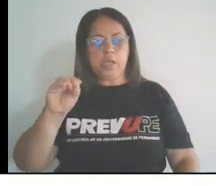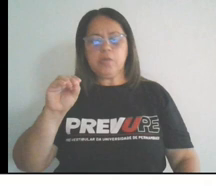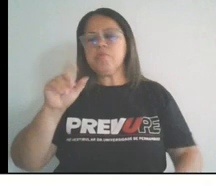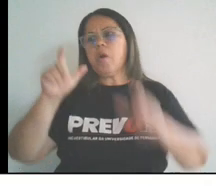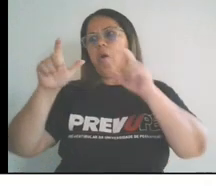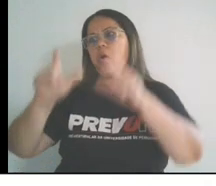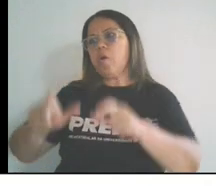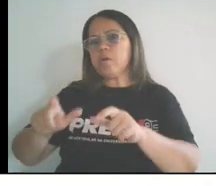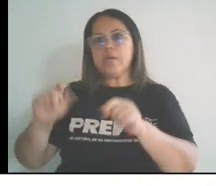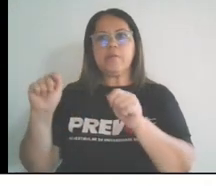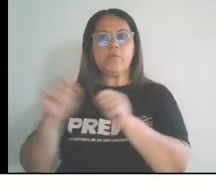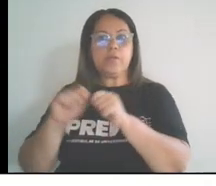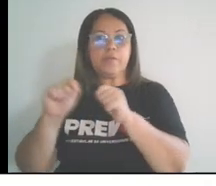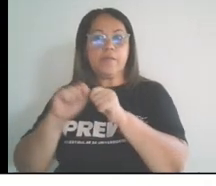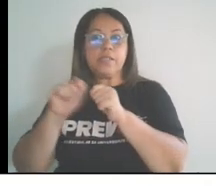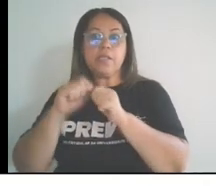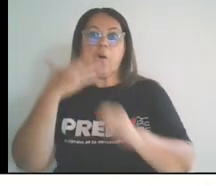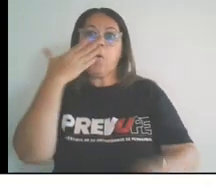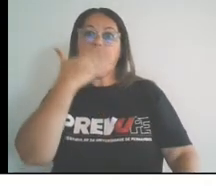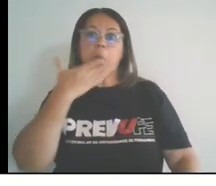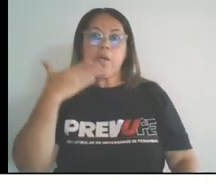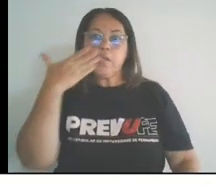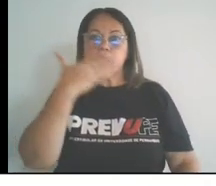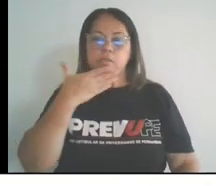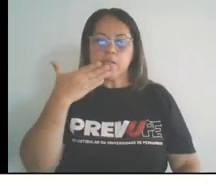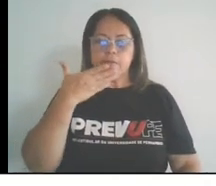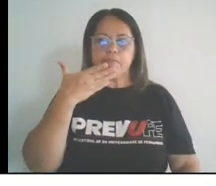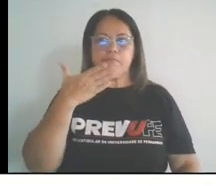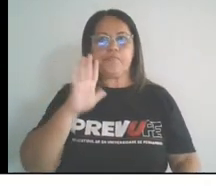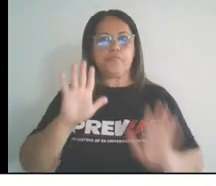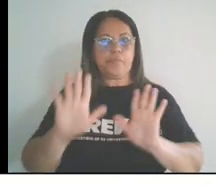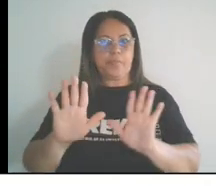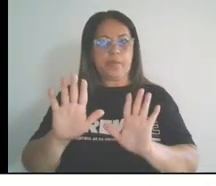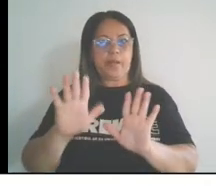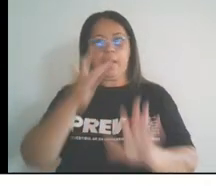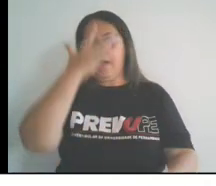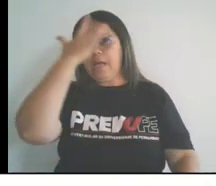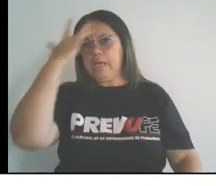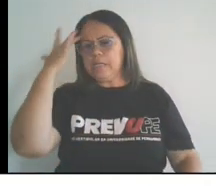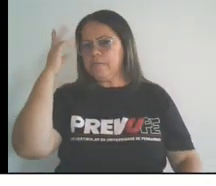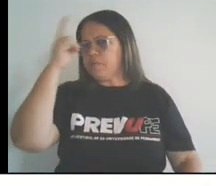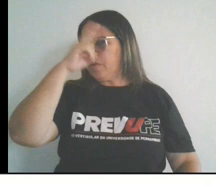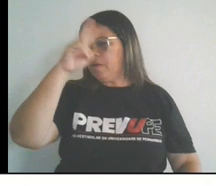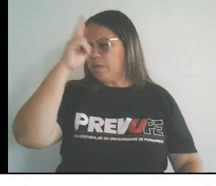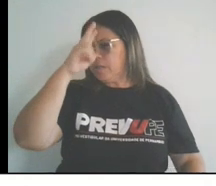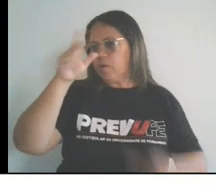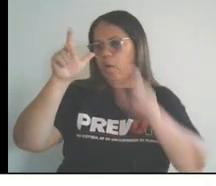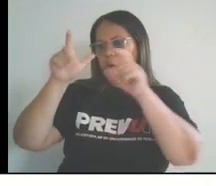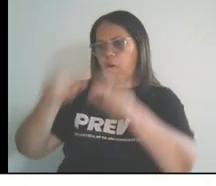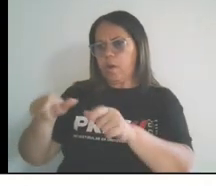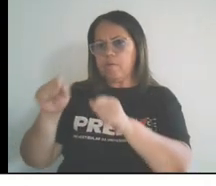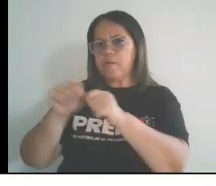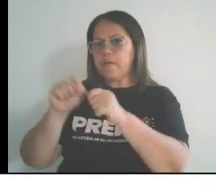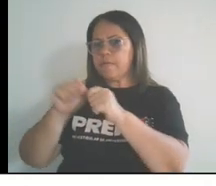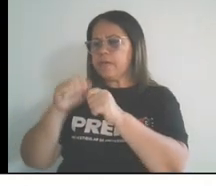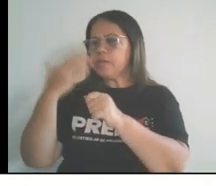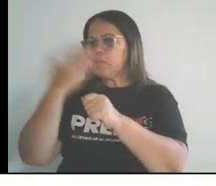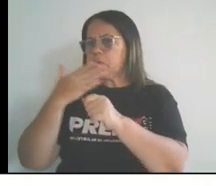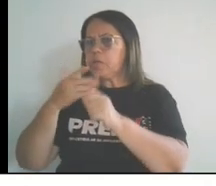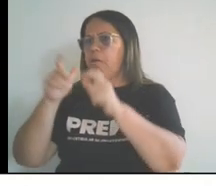açúcar. Para alguns historiadores, o higênio de açúcar é a unidade produtiva que melhor